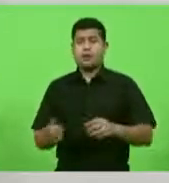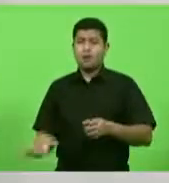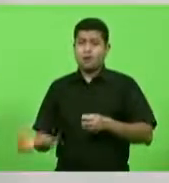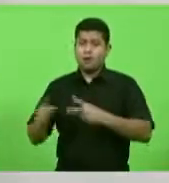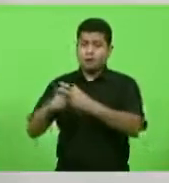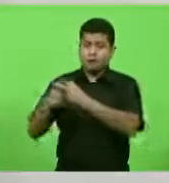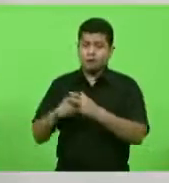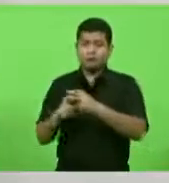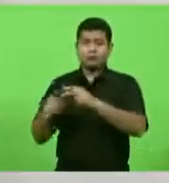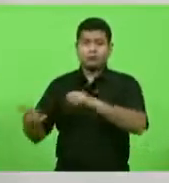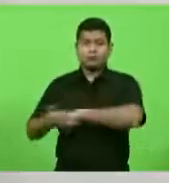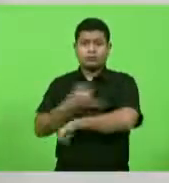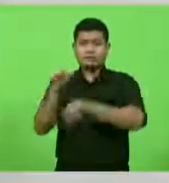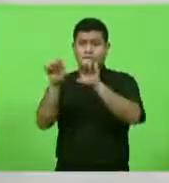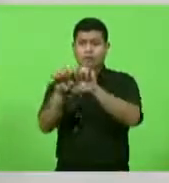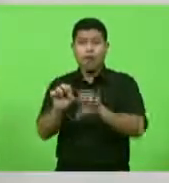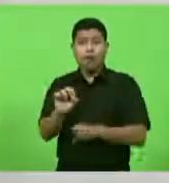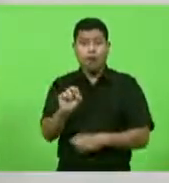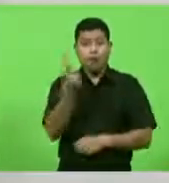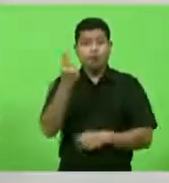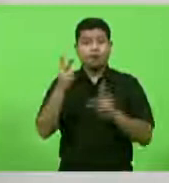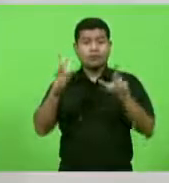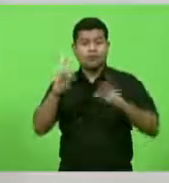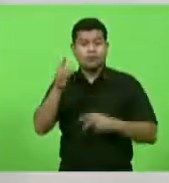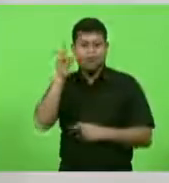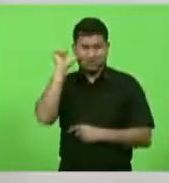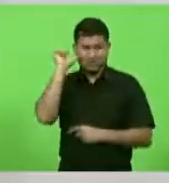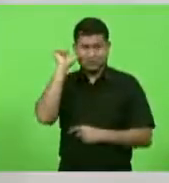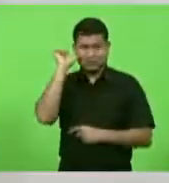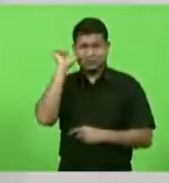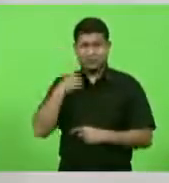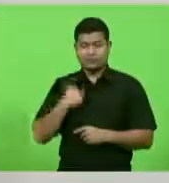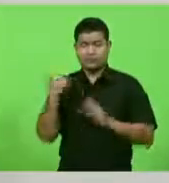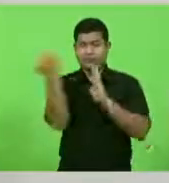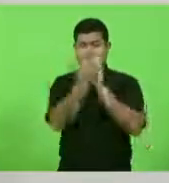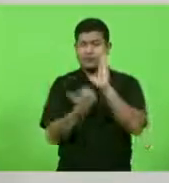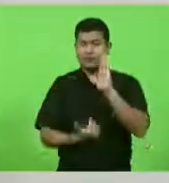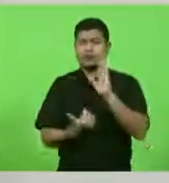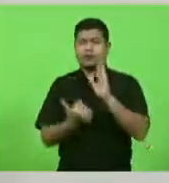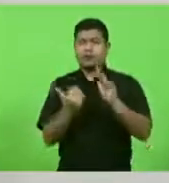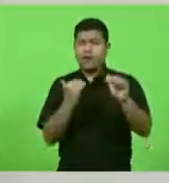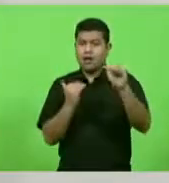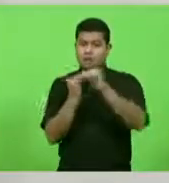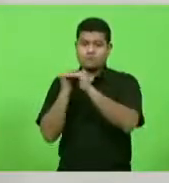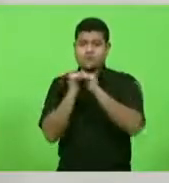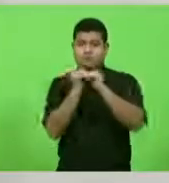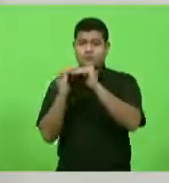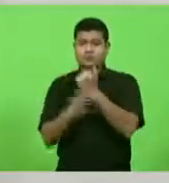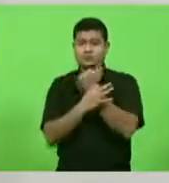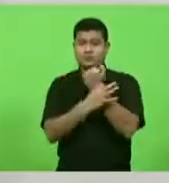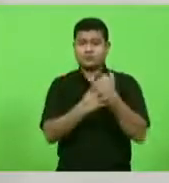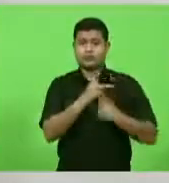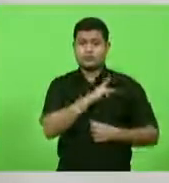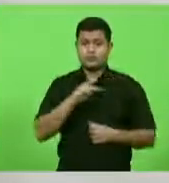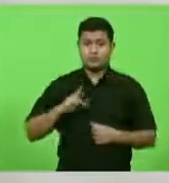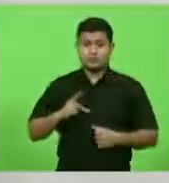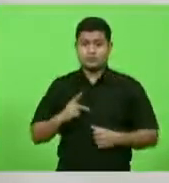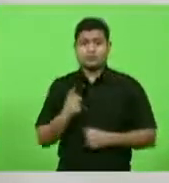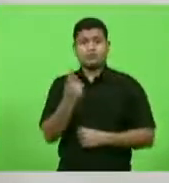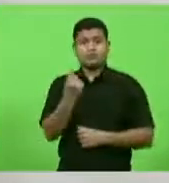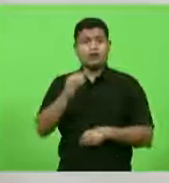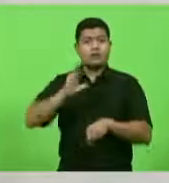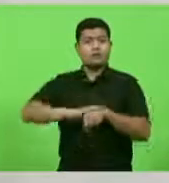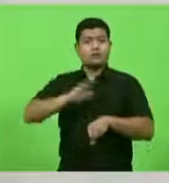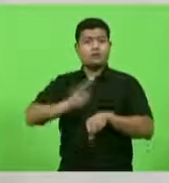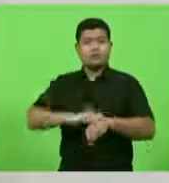como vimos ontem à tarde, ser lançado um programa de reaparelhamento da segurança pública com recursos próprios